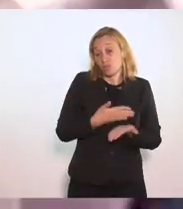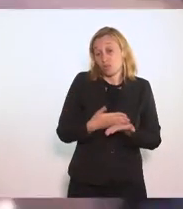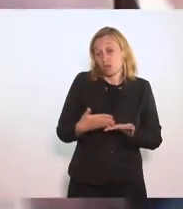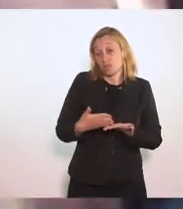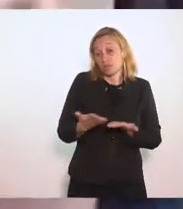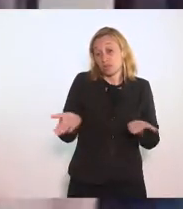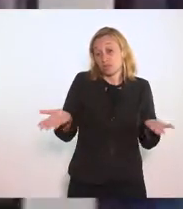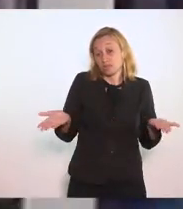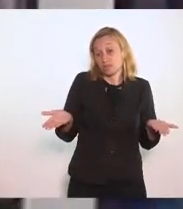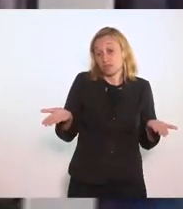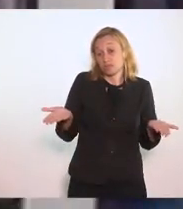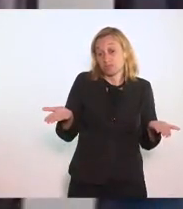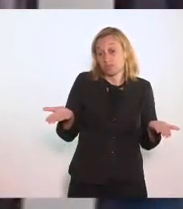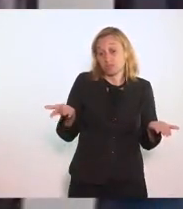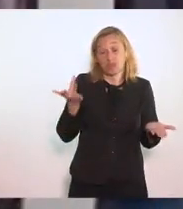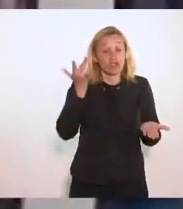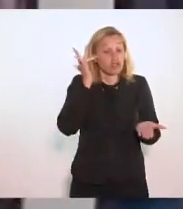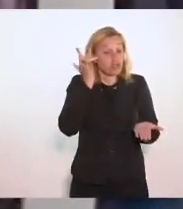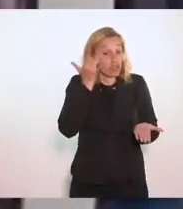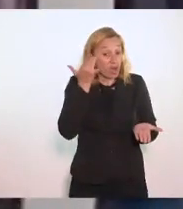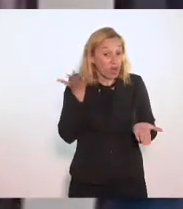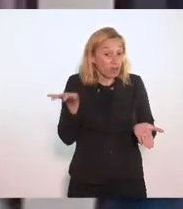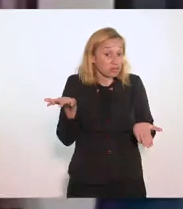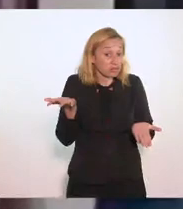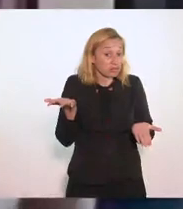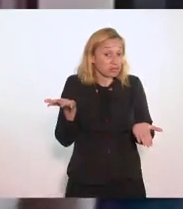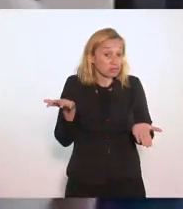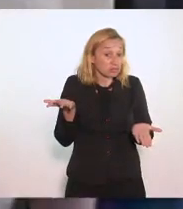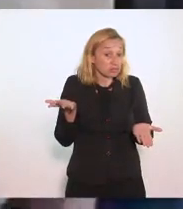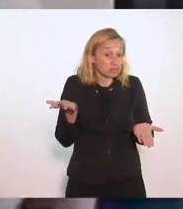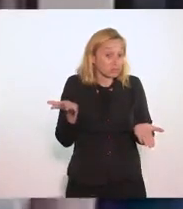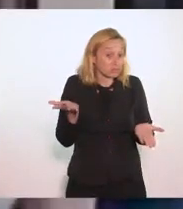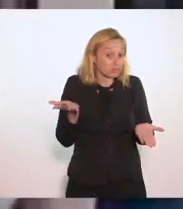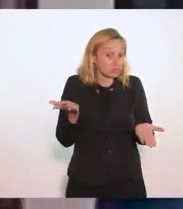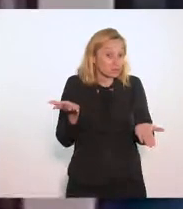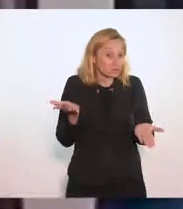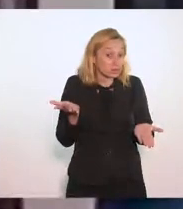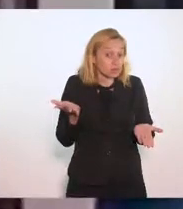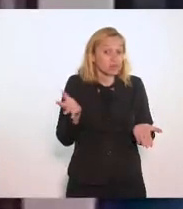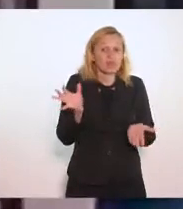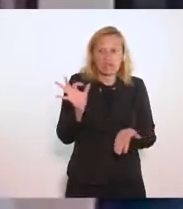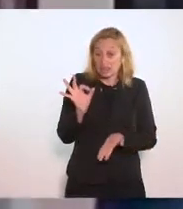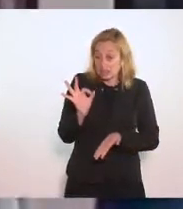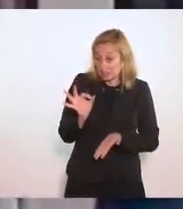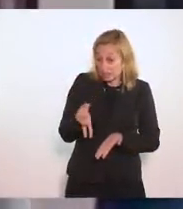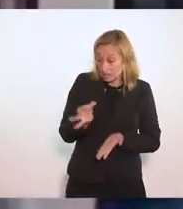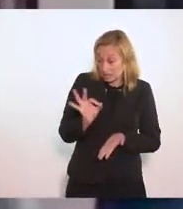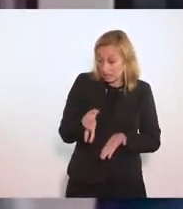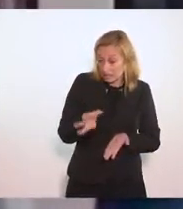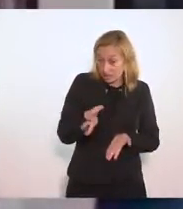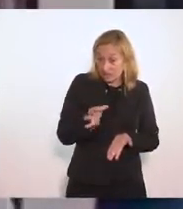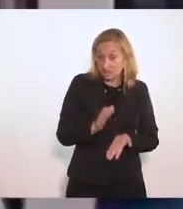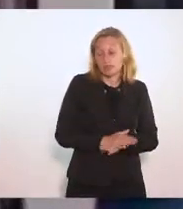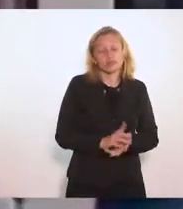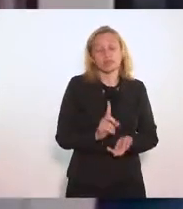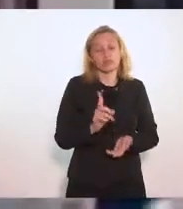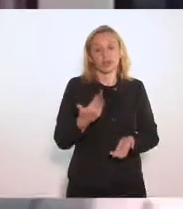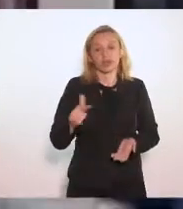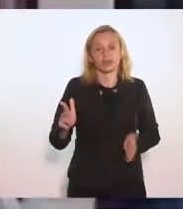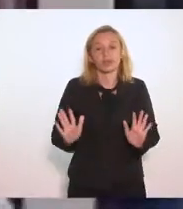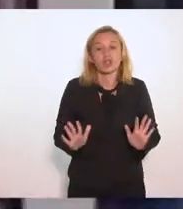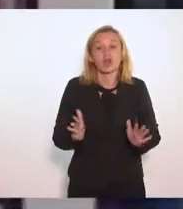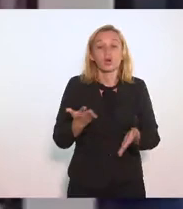A Achar que Tem uma certa Coerência E não tem Coerência nenhuma O